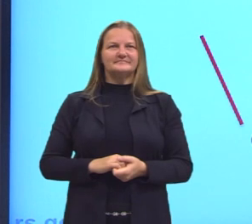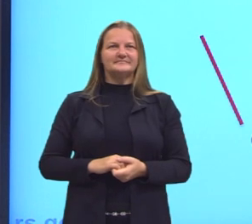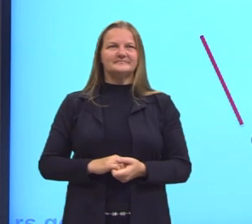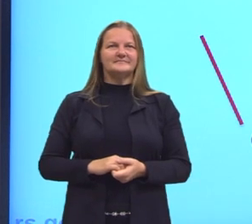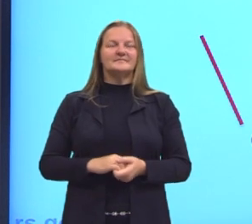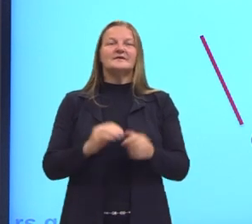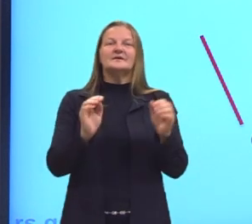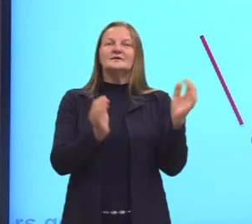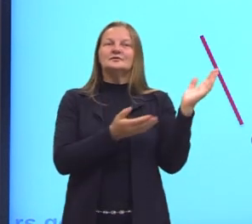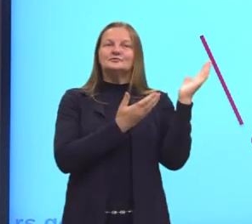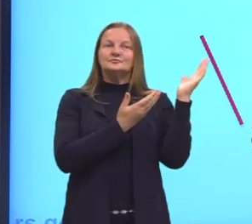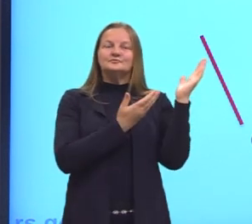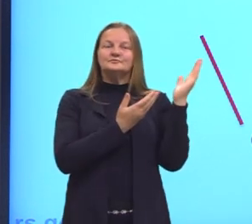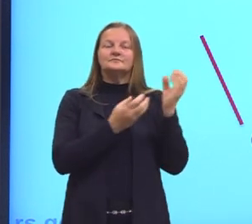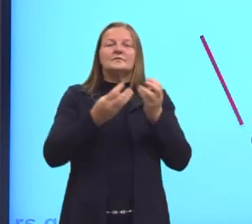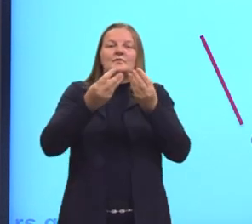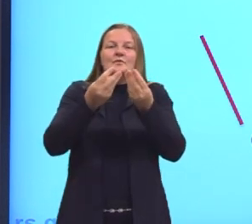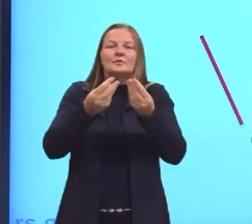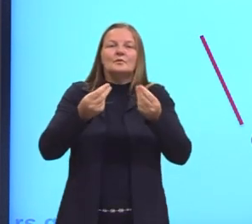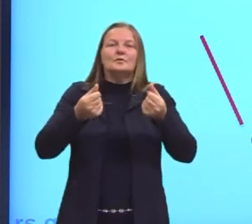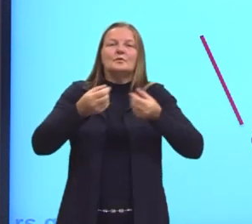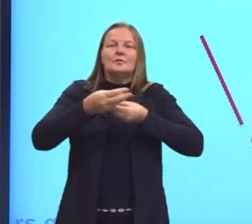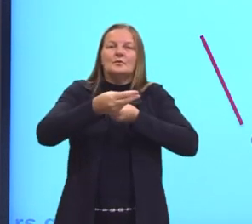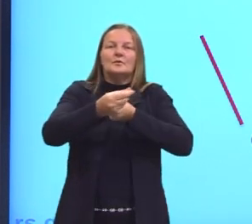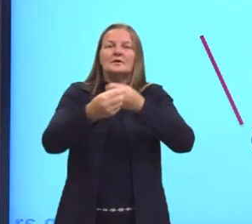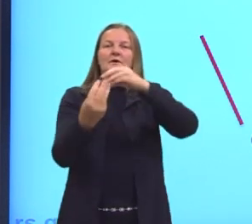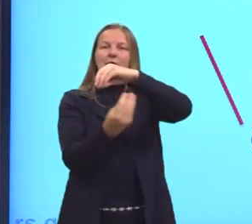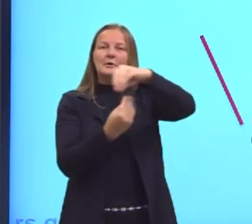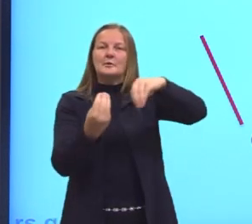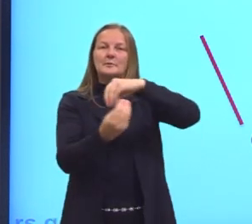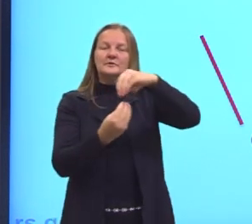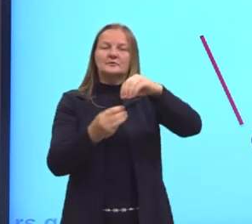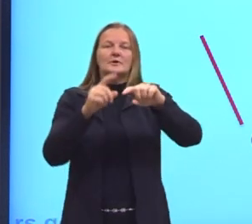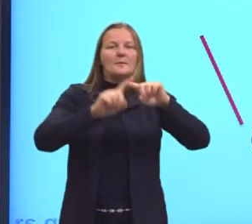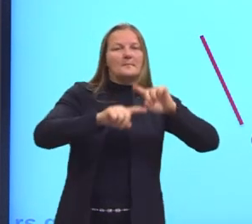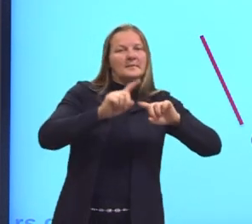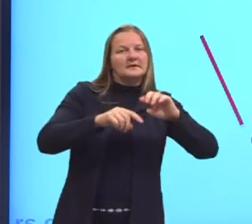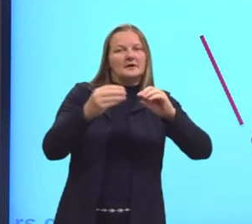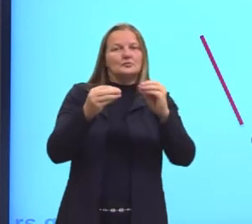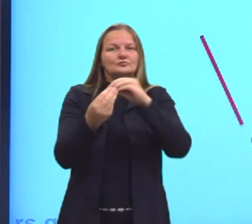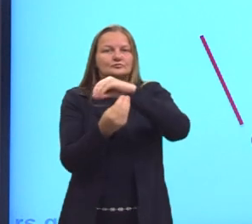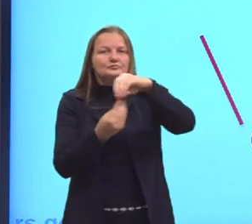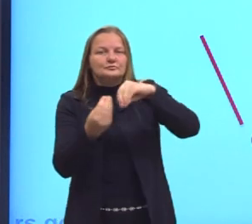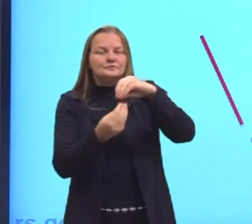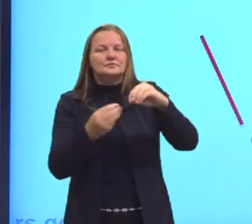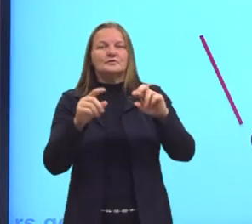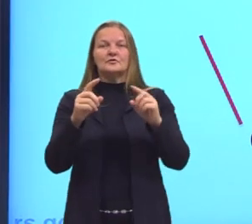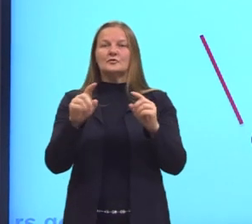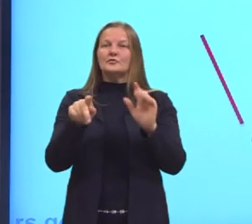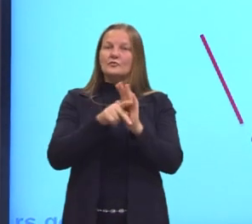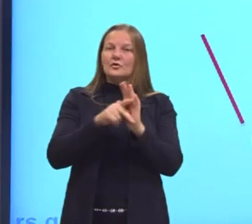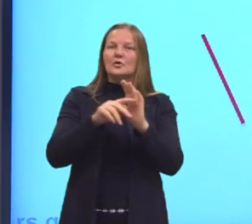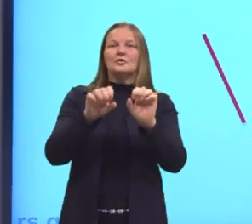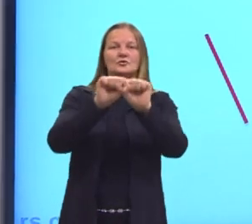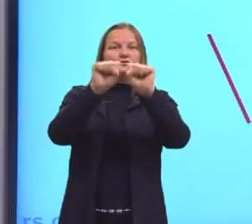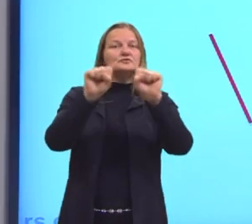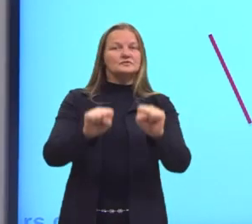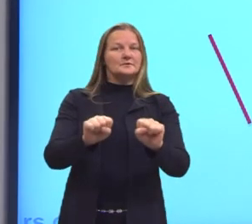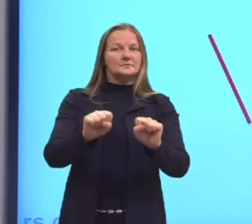Então, essas dispersões, essas misturas de diferentes materiais, formam diferentes sistemas.